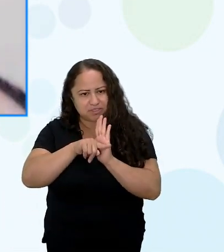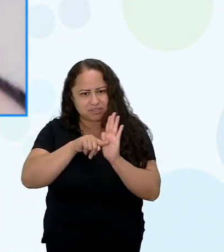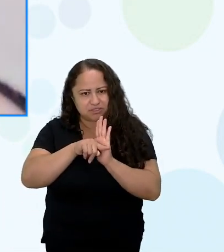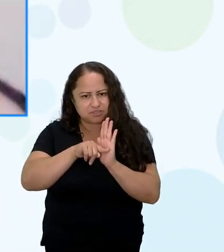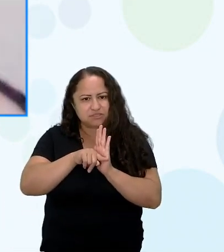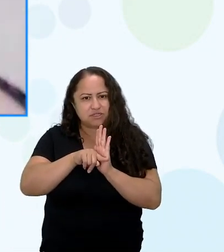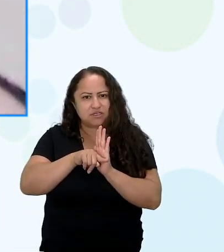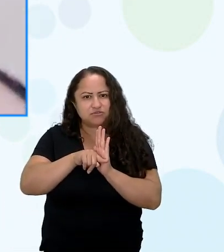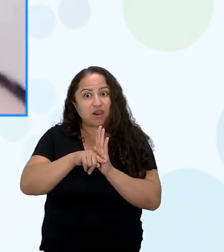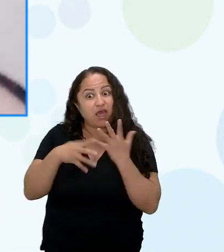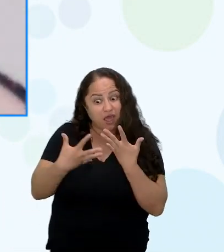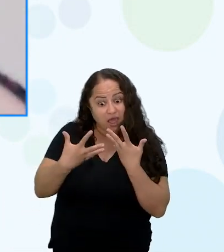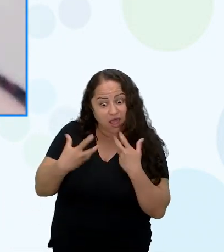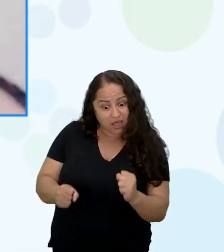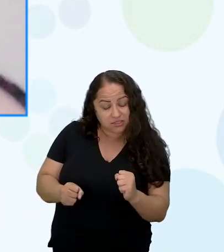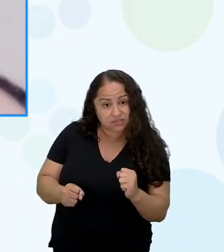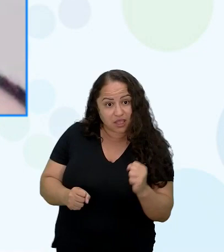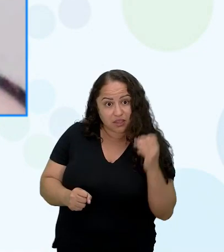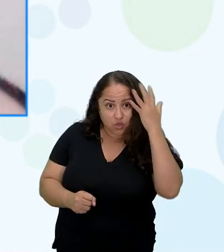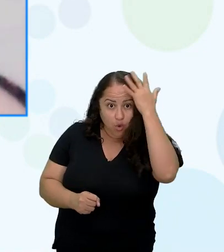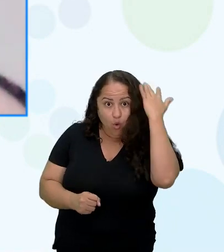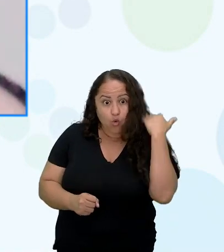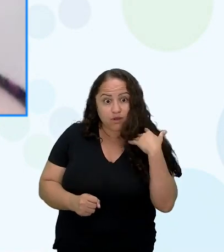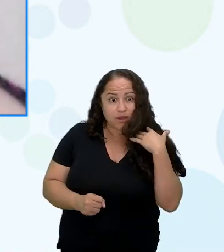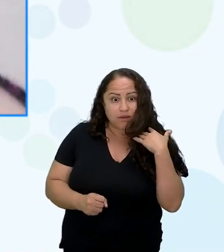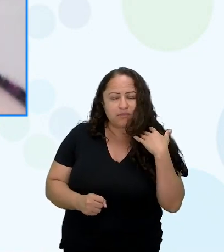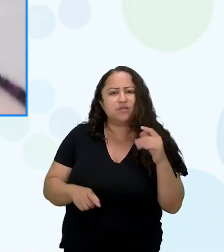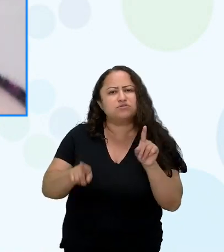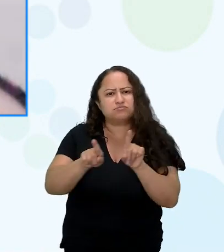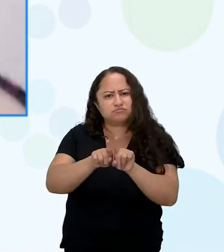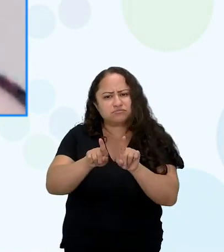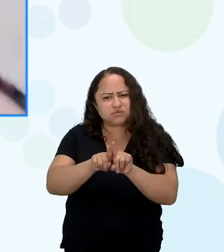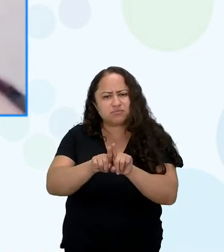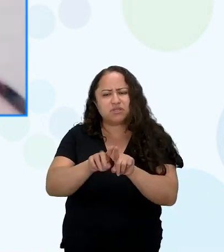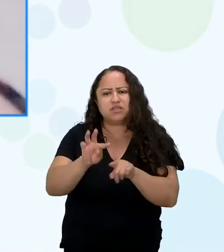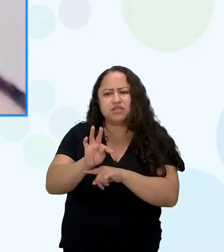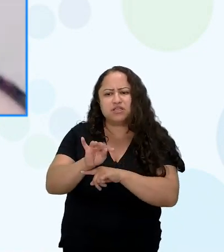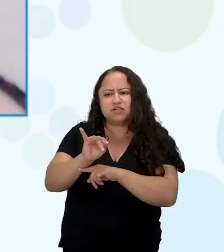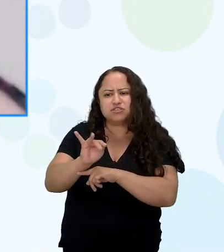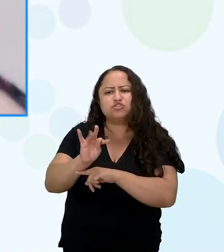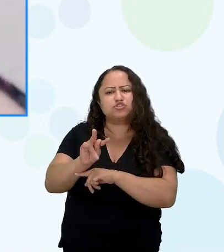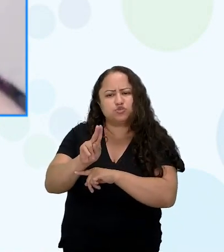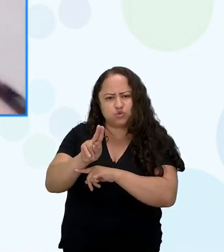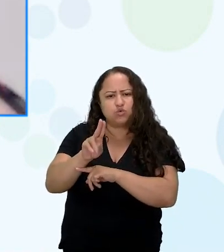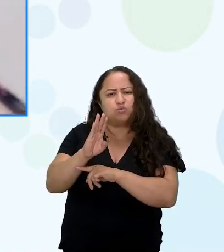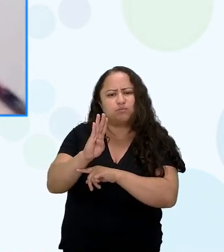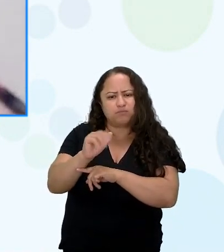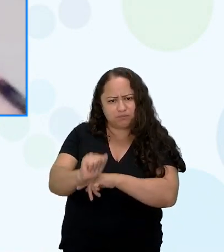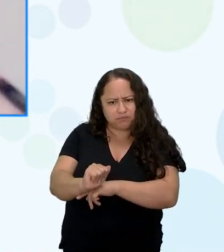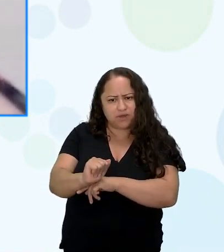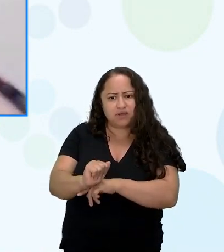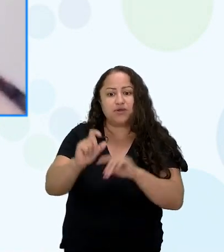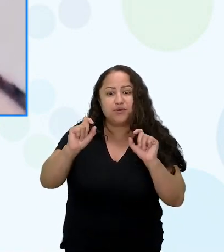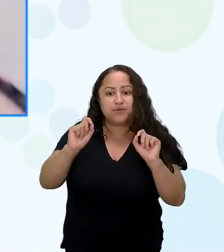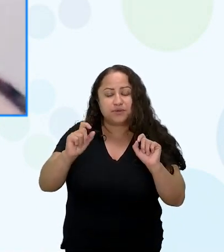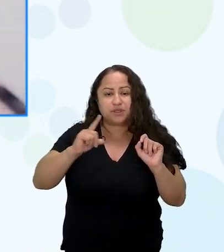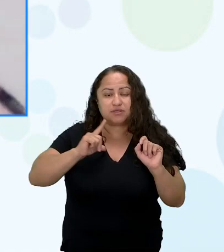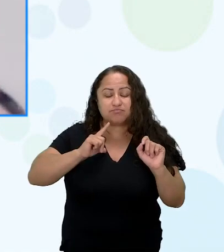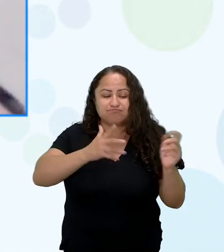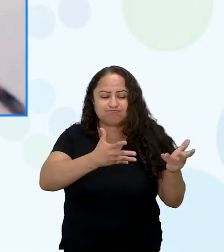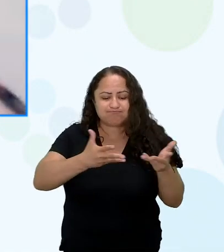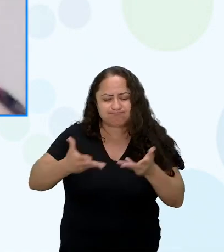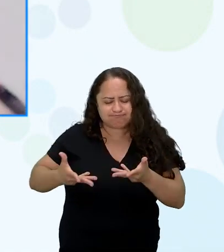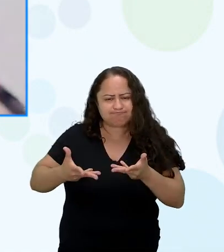cabelo dela. Então, a Tituba, muita coisa assim, trouxe nela